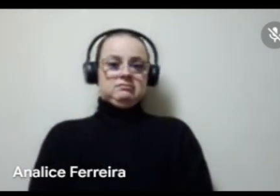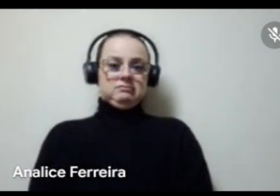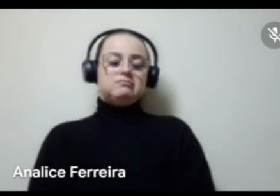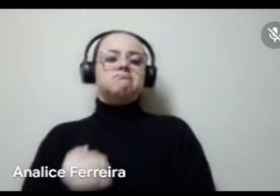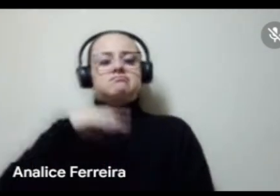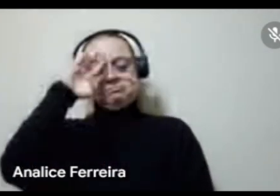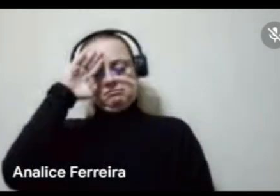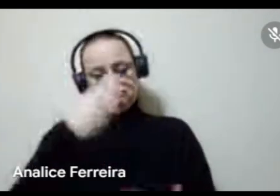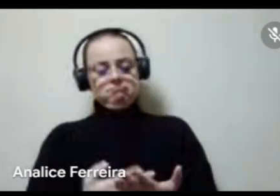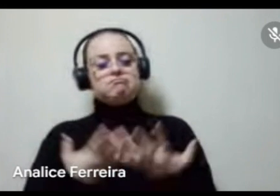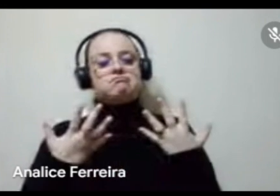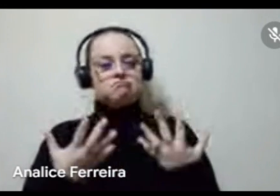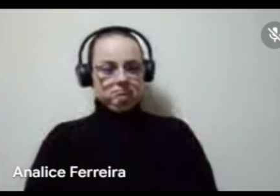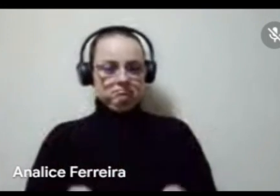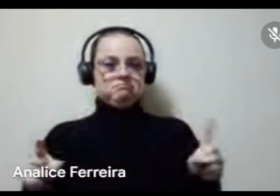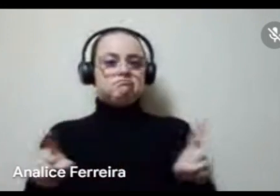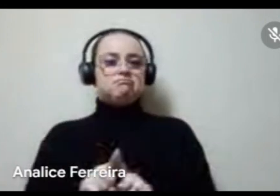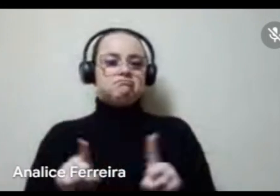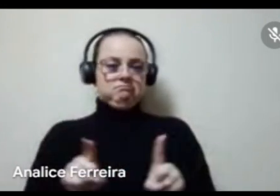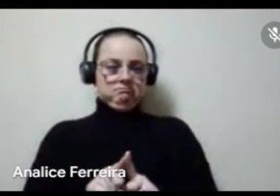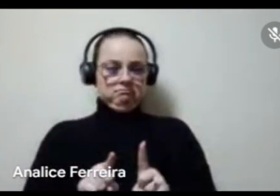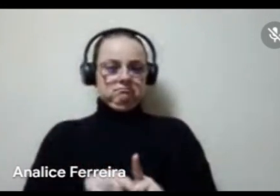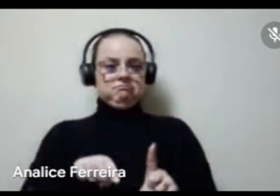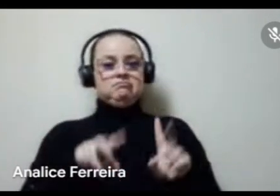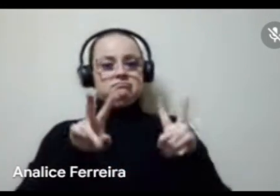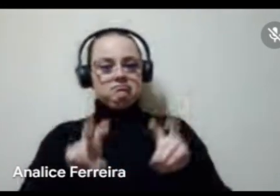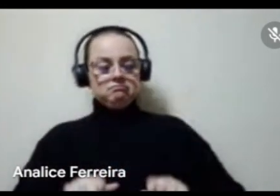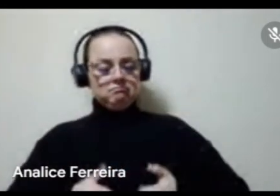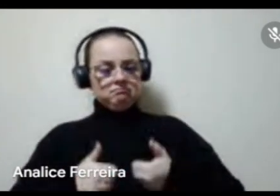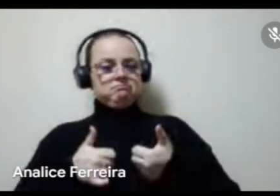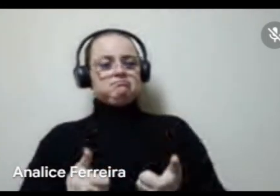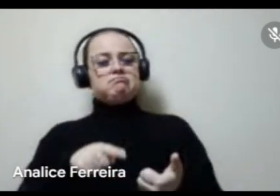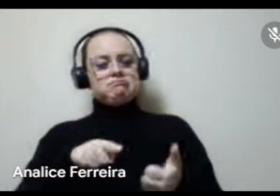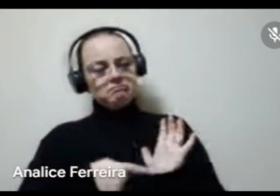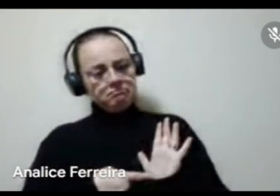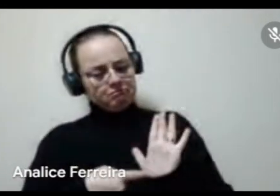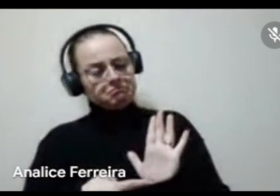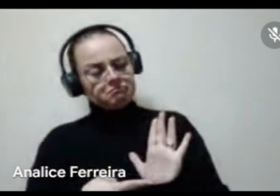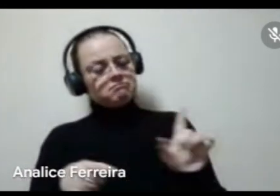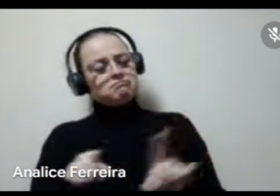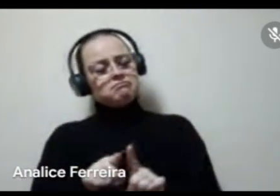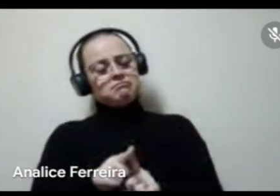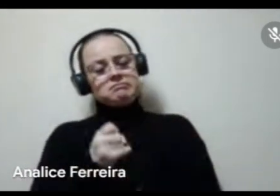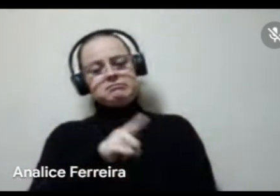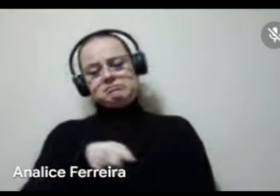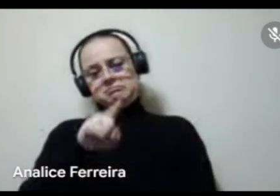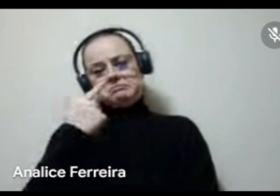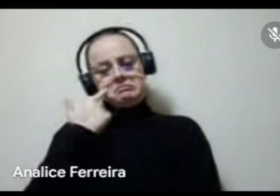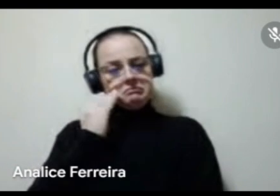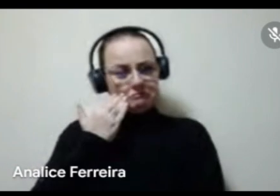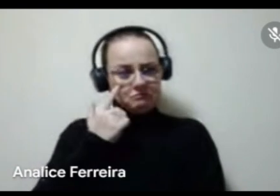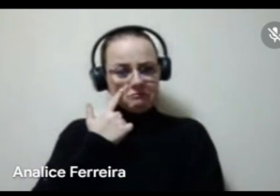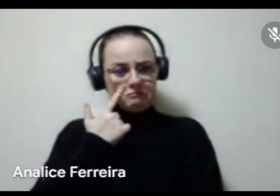acredito e aceito, e aceitamos também, né, essa questão para melhorar essa apresentação, né, caso você não tenha visto, caso ela